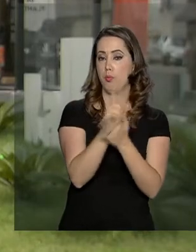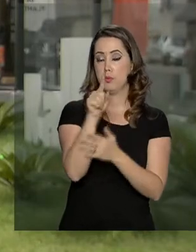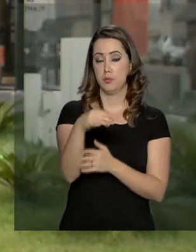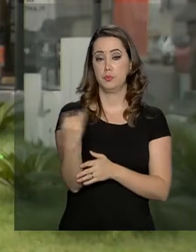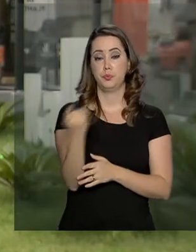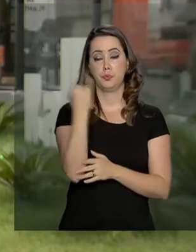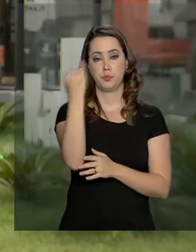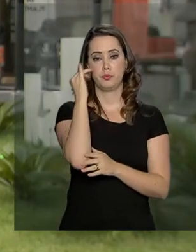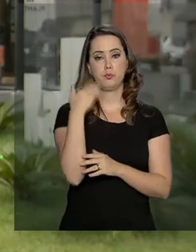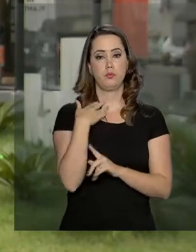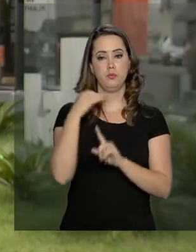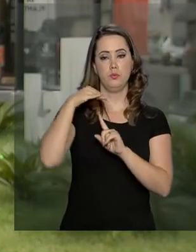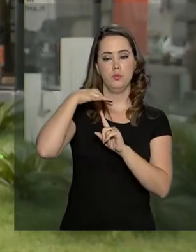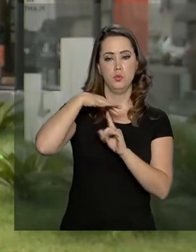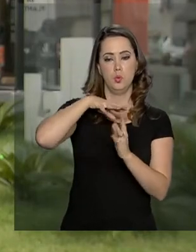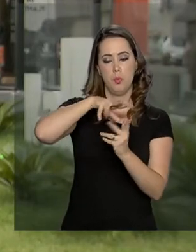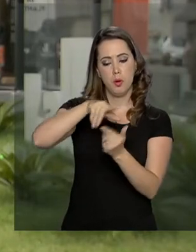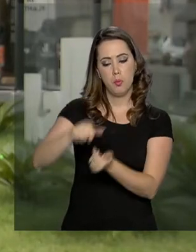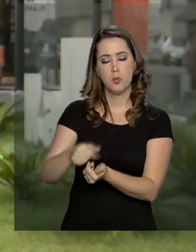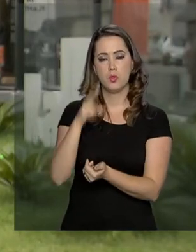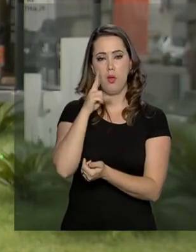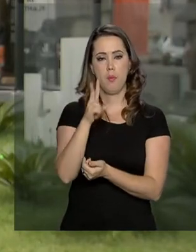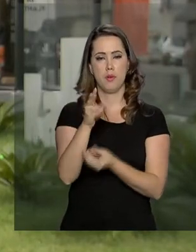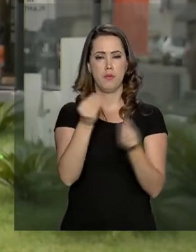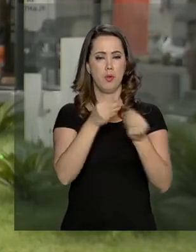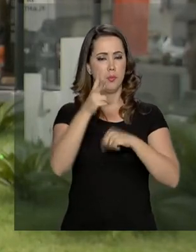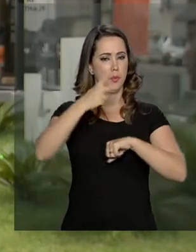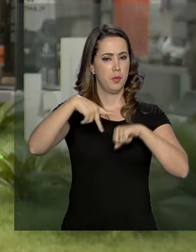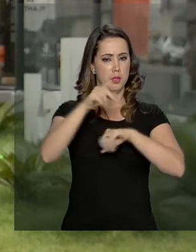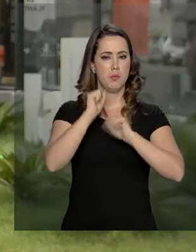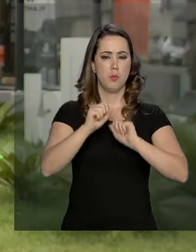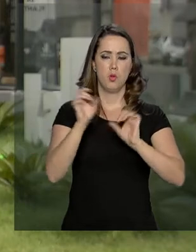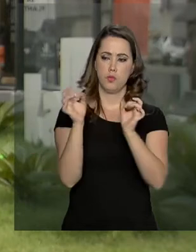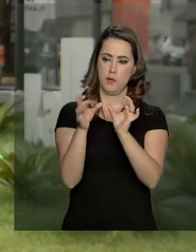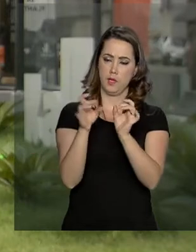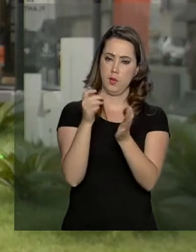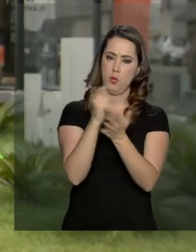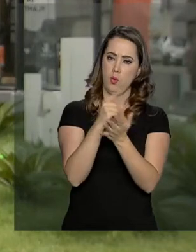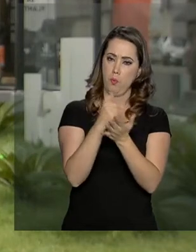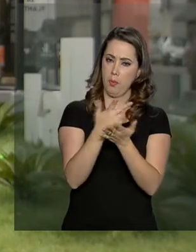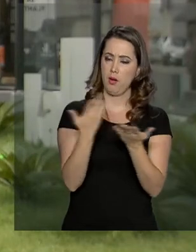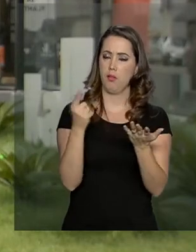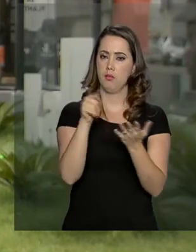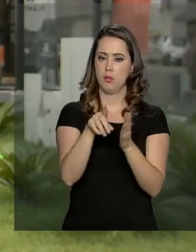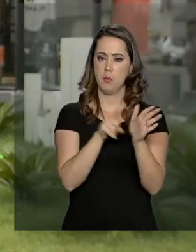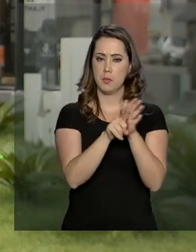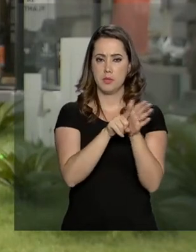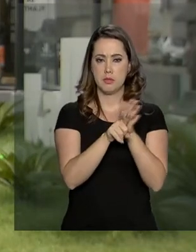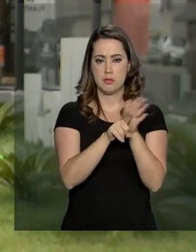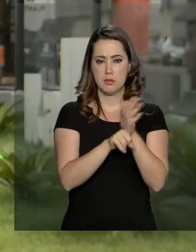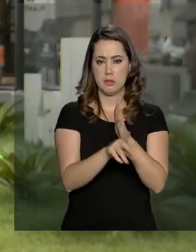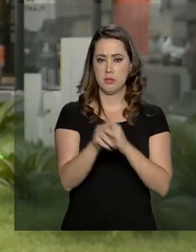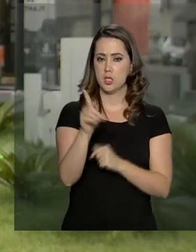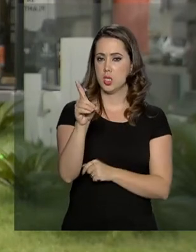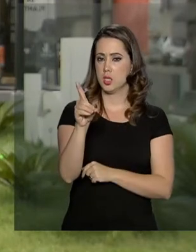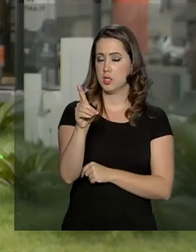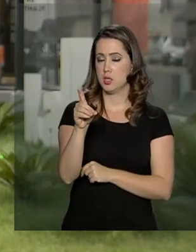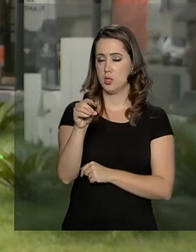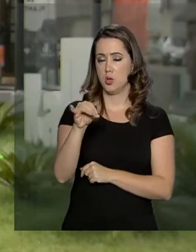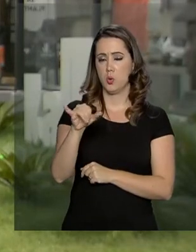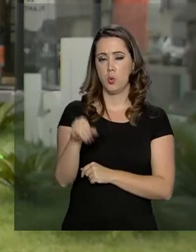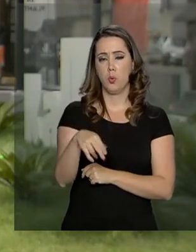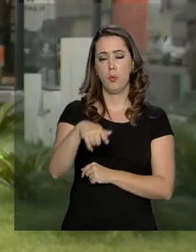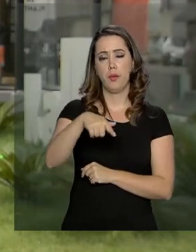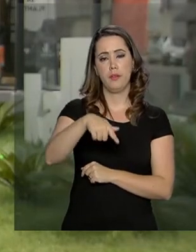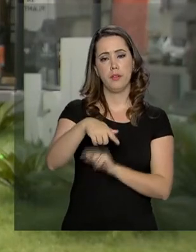utilizados pelo Banco Mundial para avaliar a capacidade de um país fazer negócios em um levantamento chamado Doing Business. Avançar